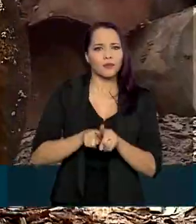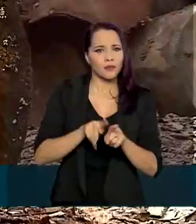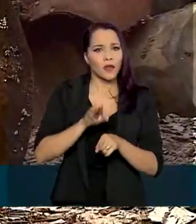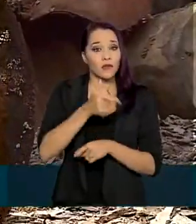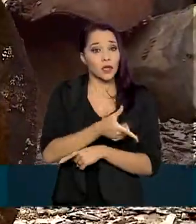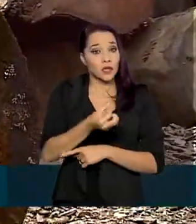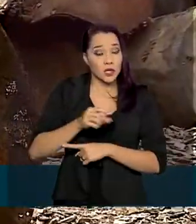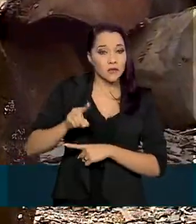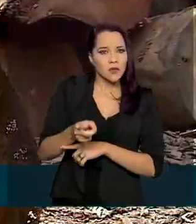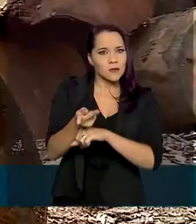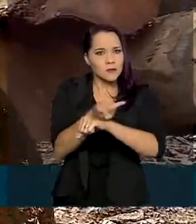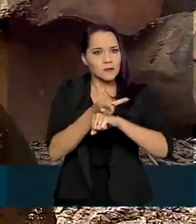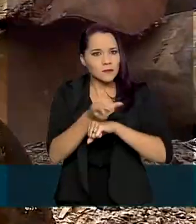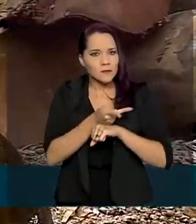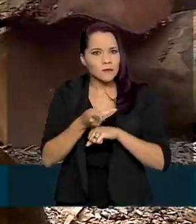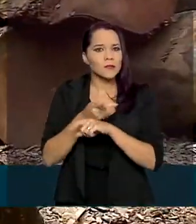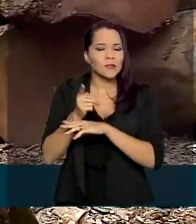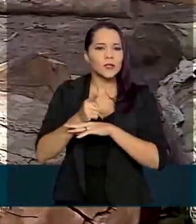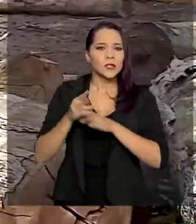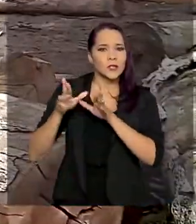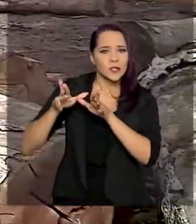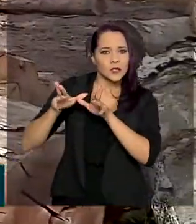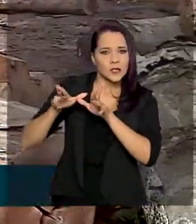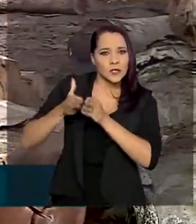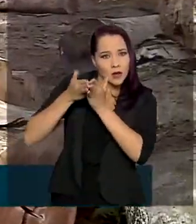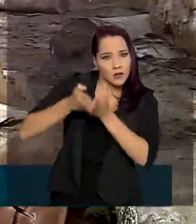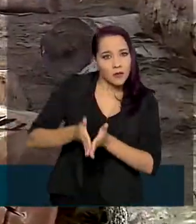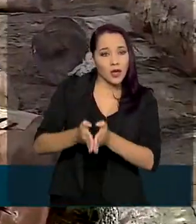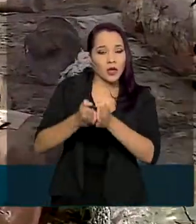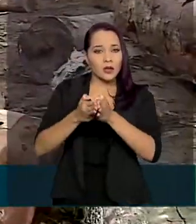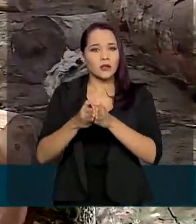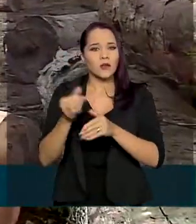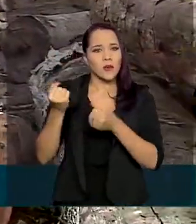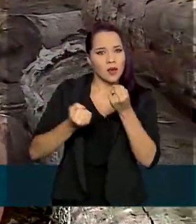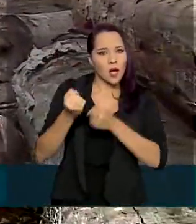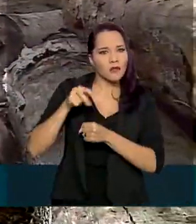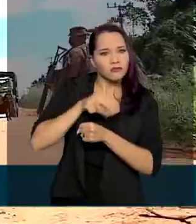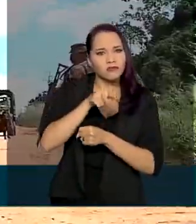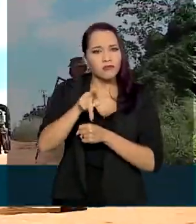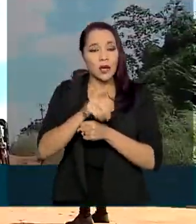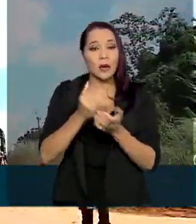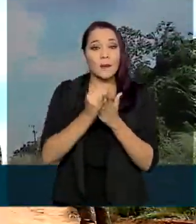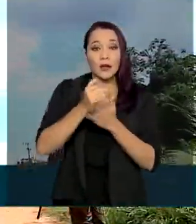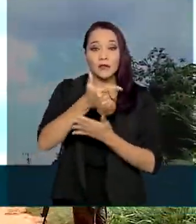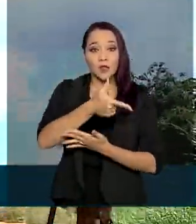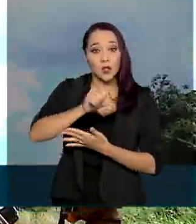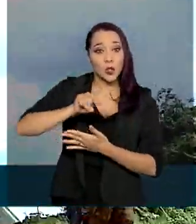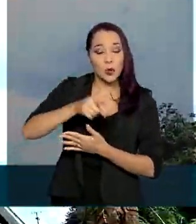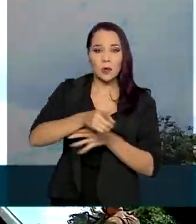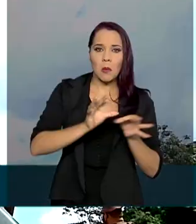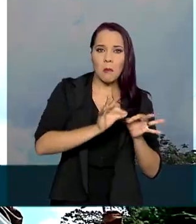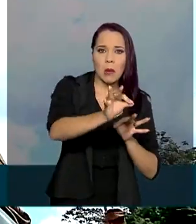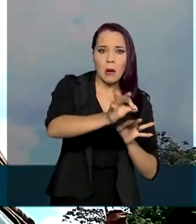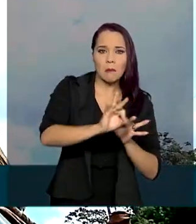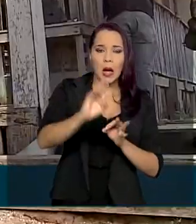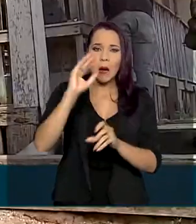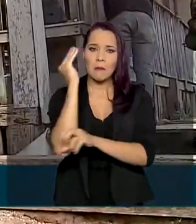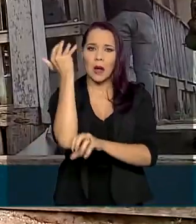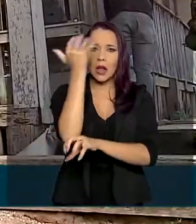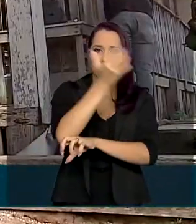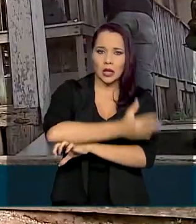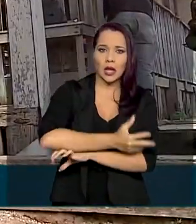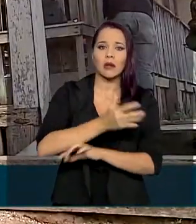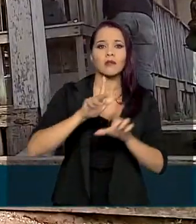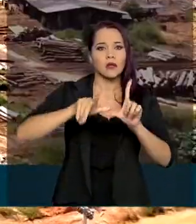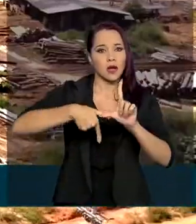mil inspeções navais e terrestres e apreendidos mais de 28 mil metros cúbicos de madeira ilegal. As ações, que